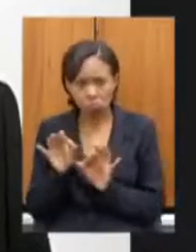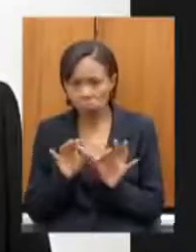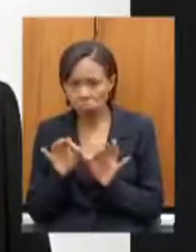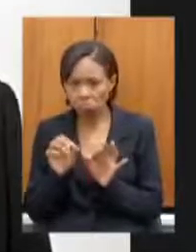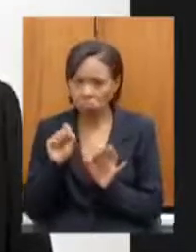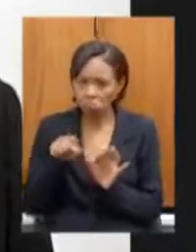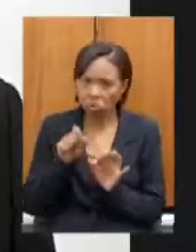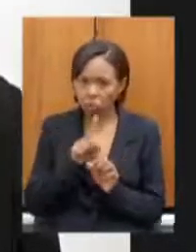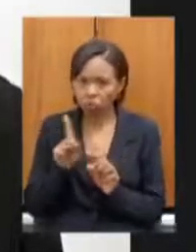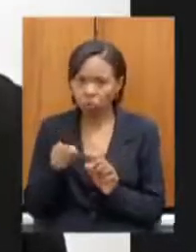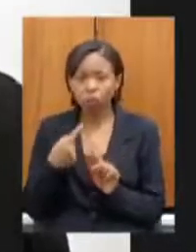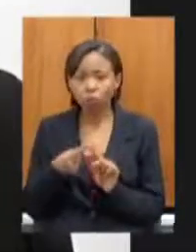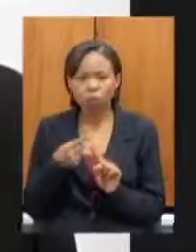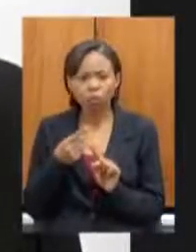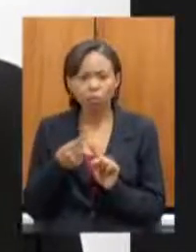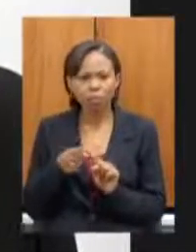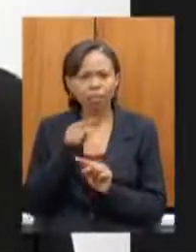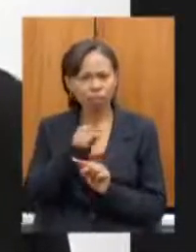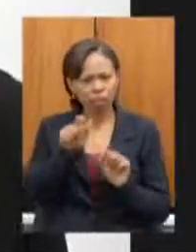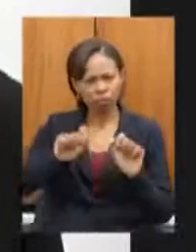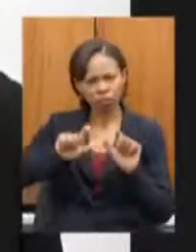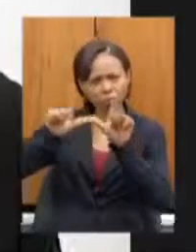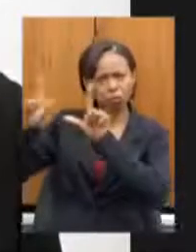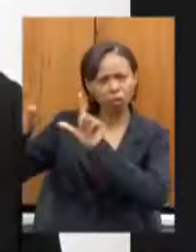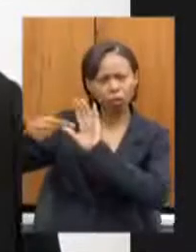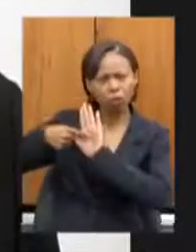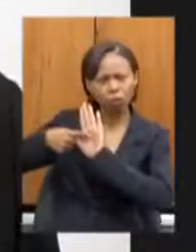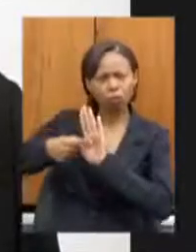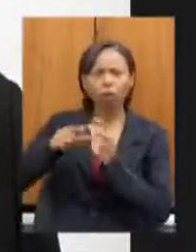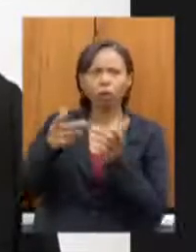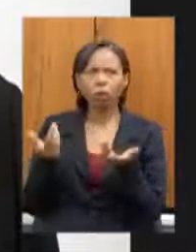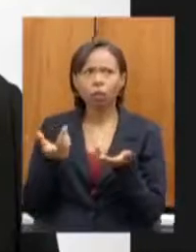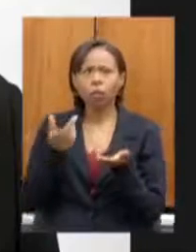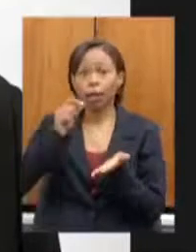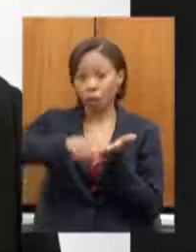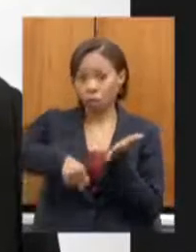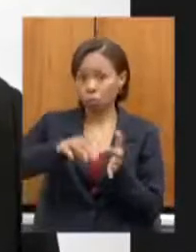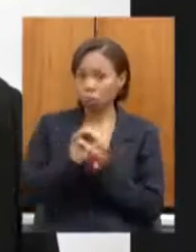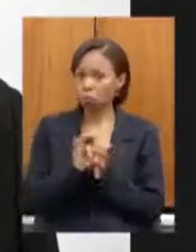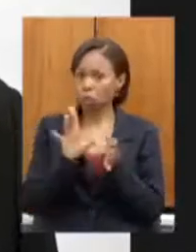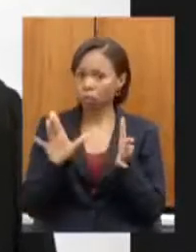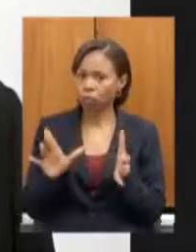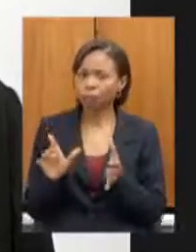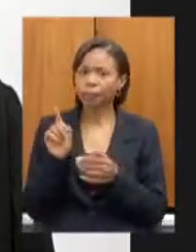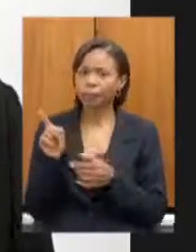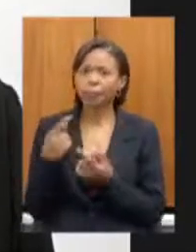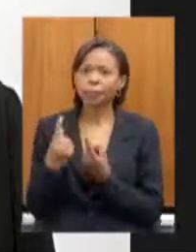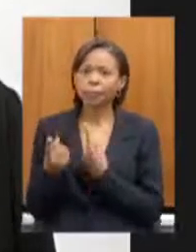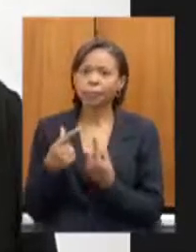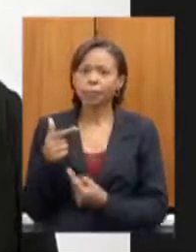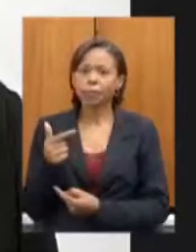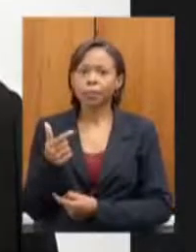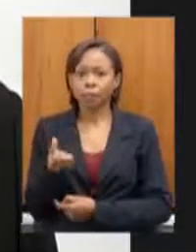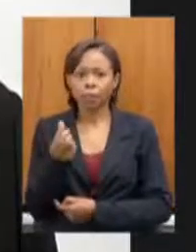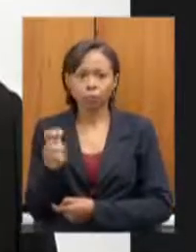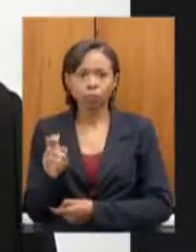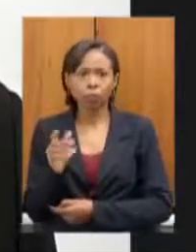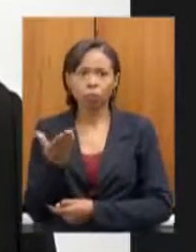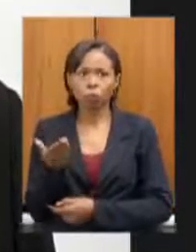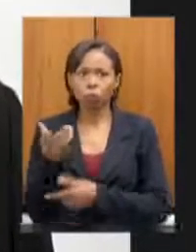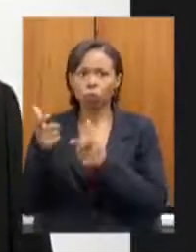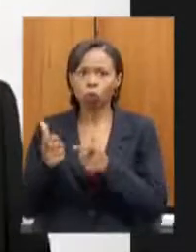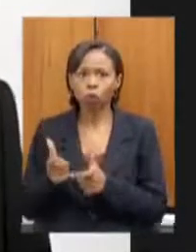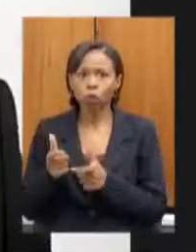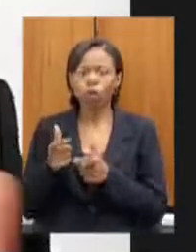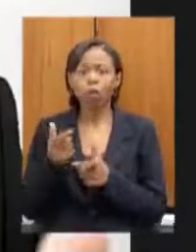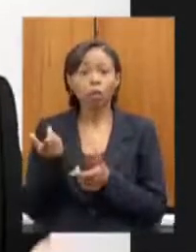vi a apresentação da concessão exitosa da 135 e aos